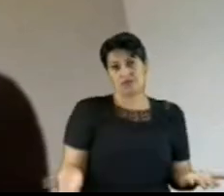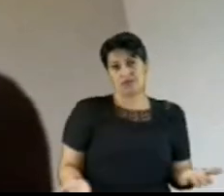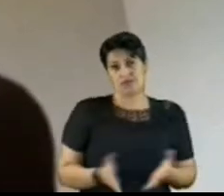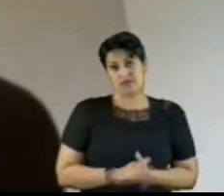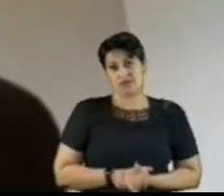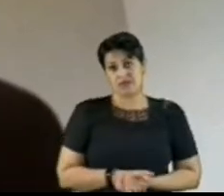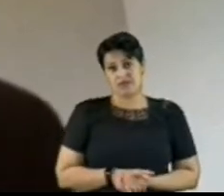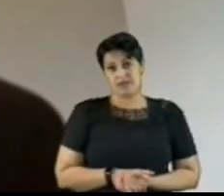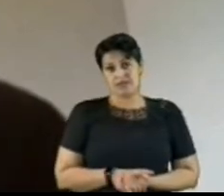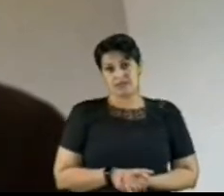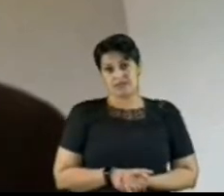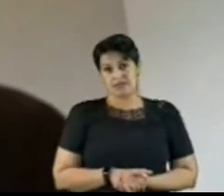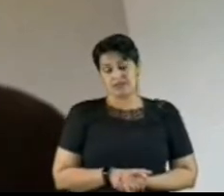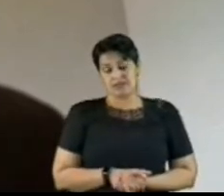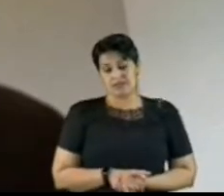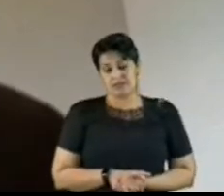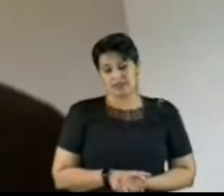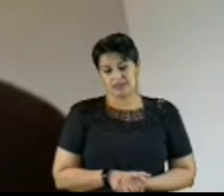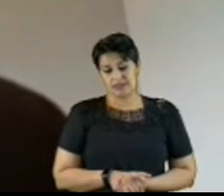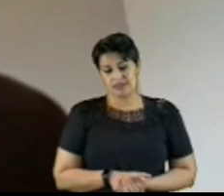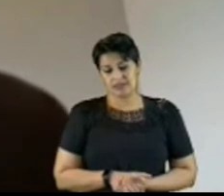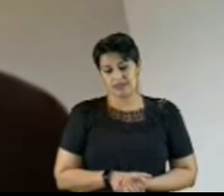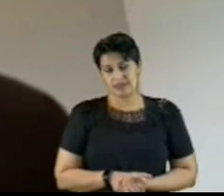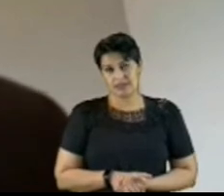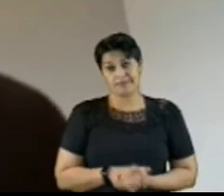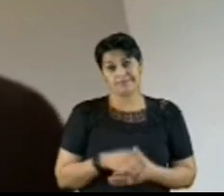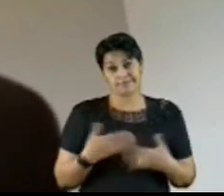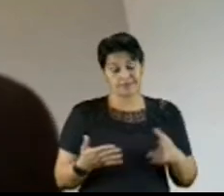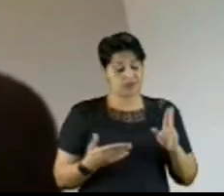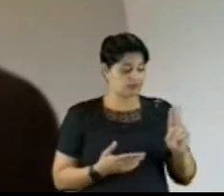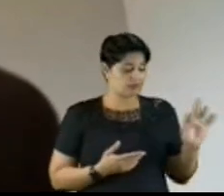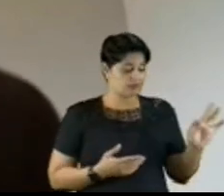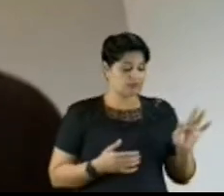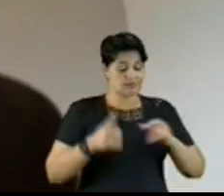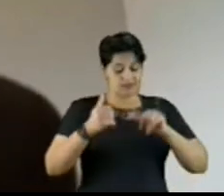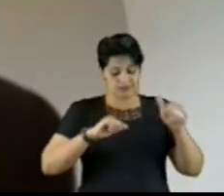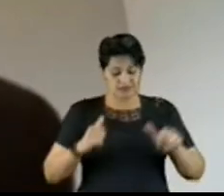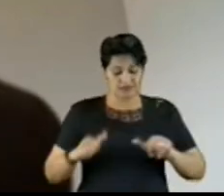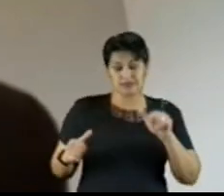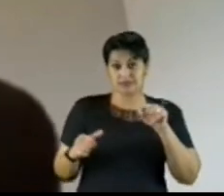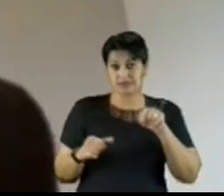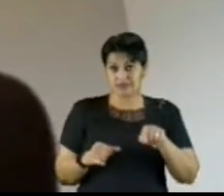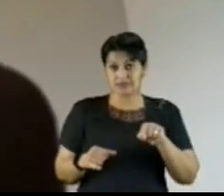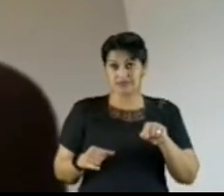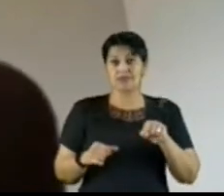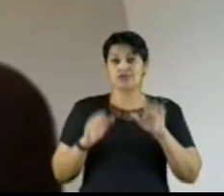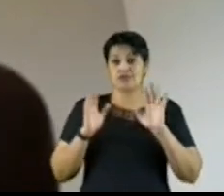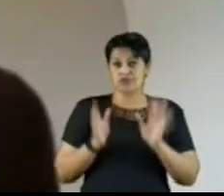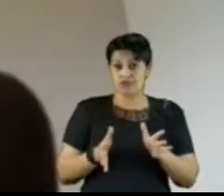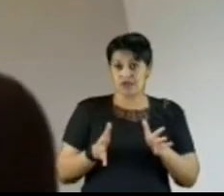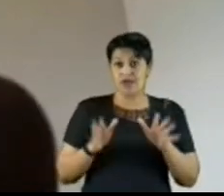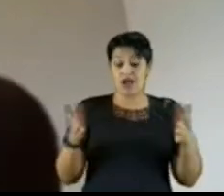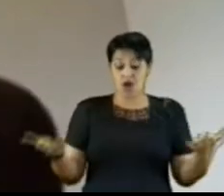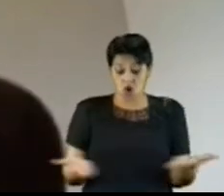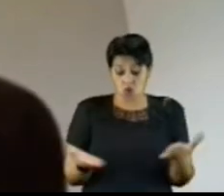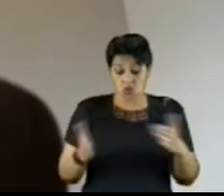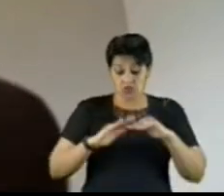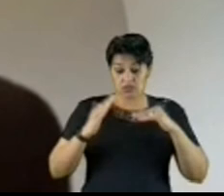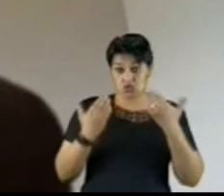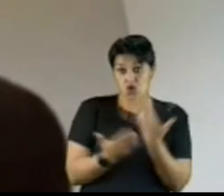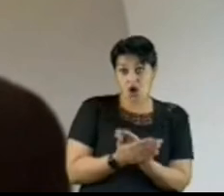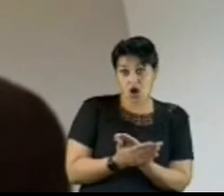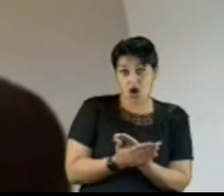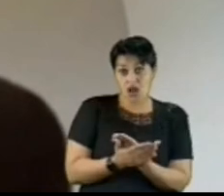presidente, conforme a análise empreendida pela unidade técnica, a conectividade atual das escolas públicas